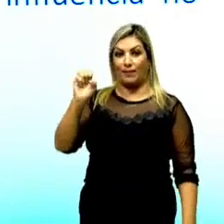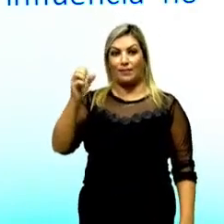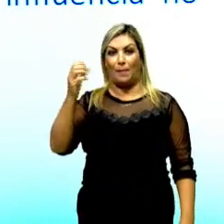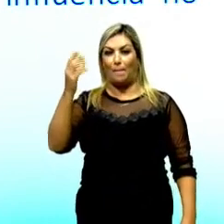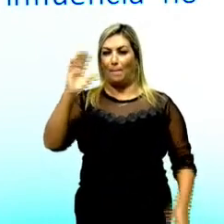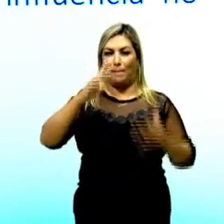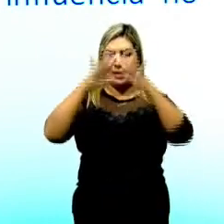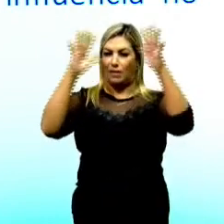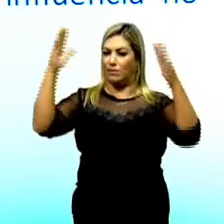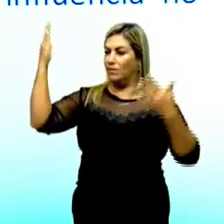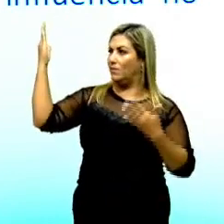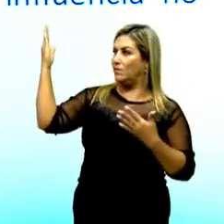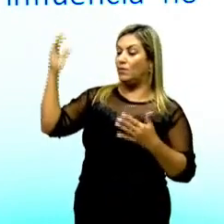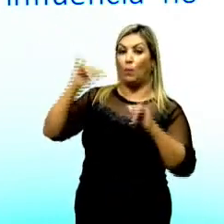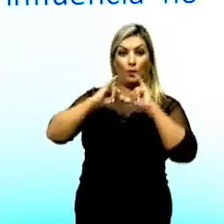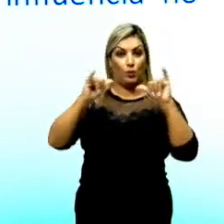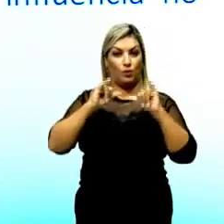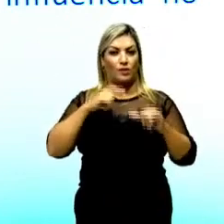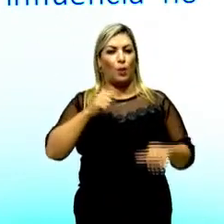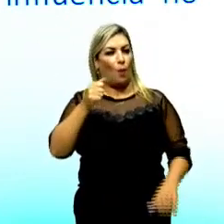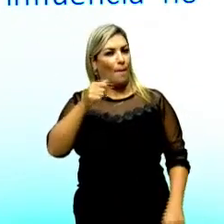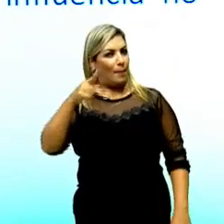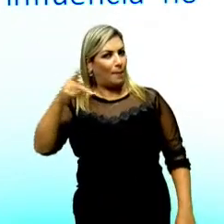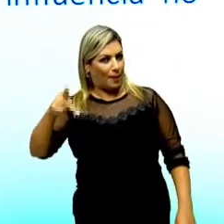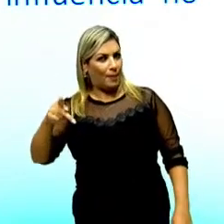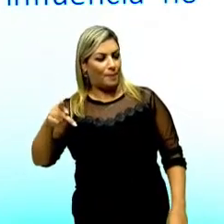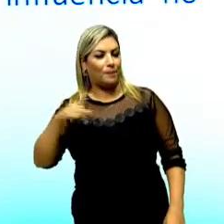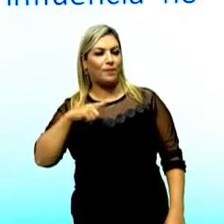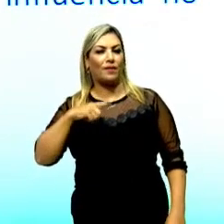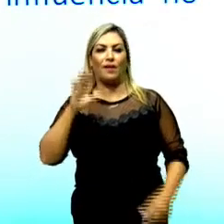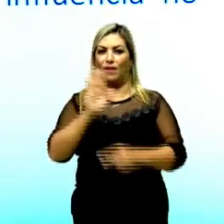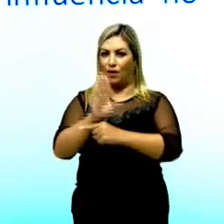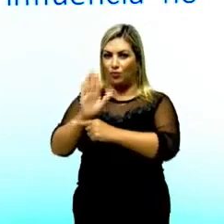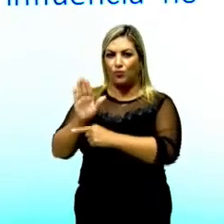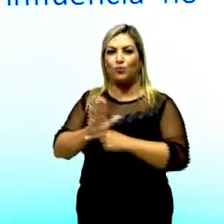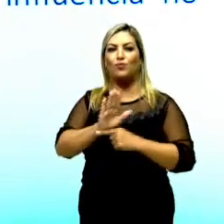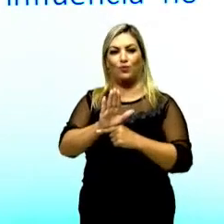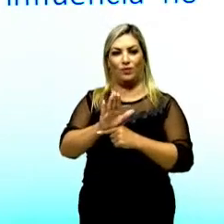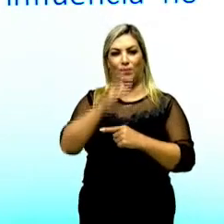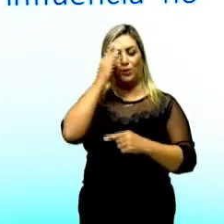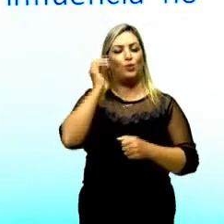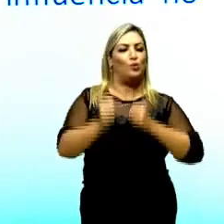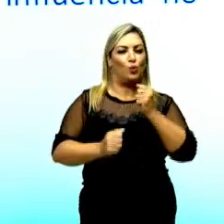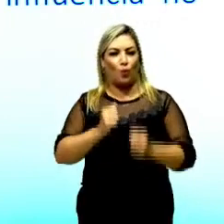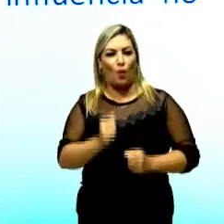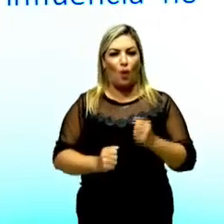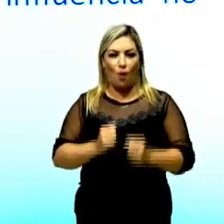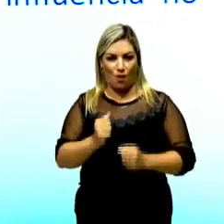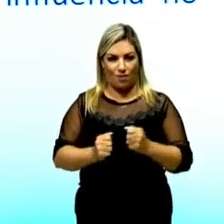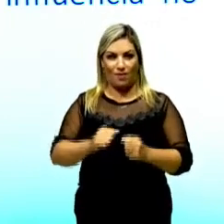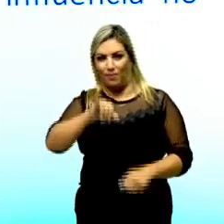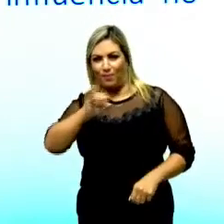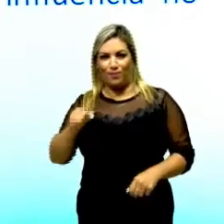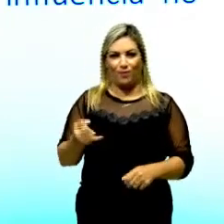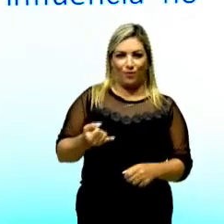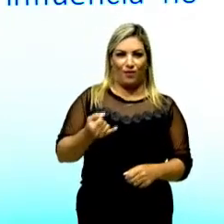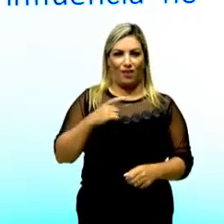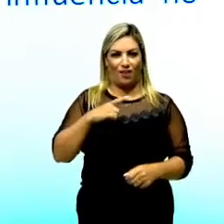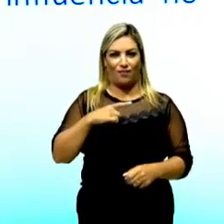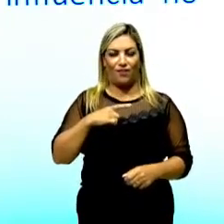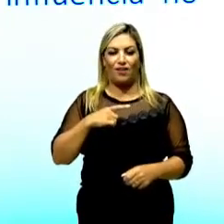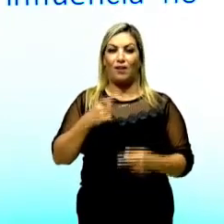notícia. Um aplicativo que ajuda os praticantes de corrida a tirarem proveito dos